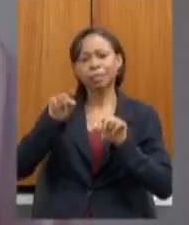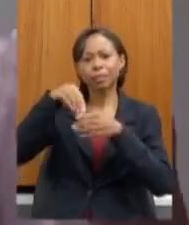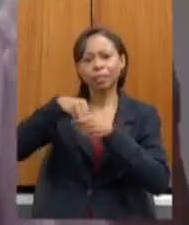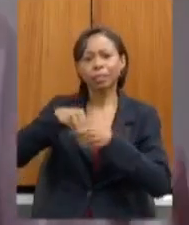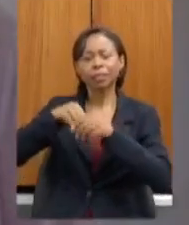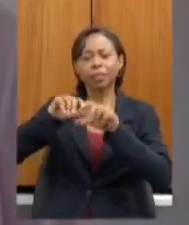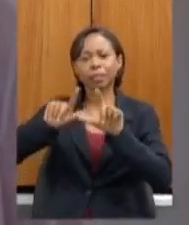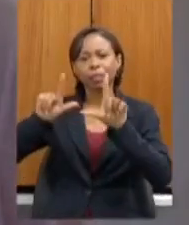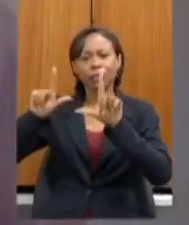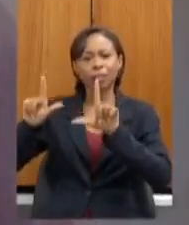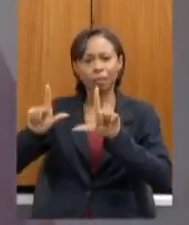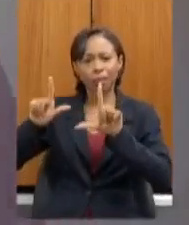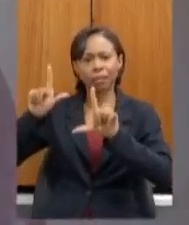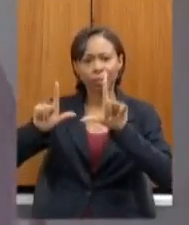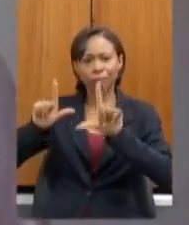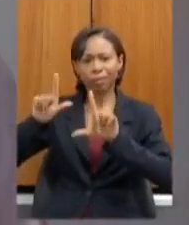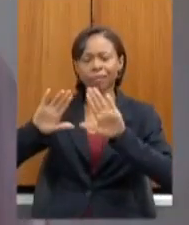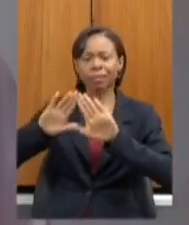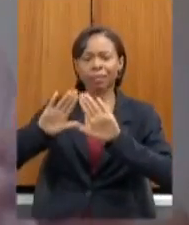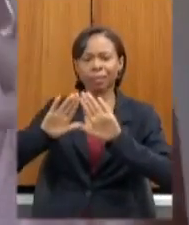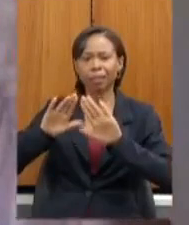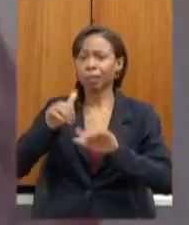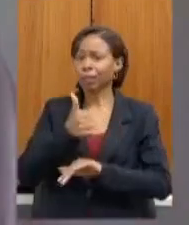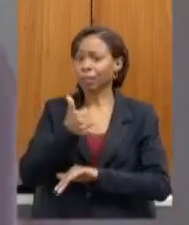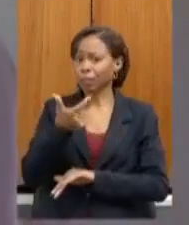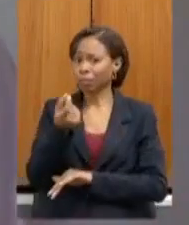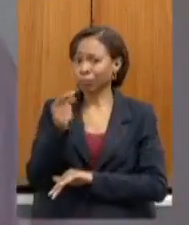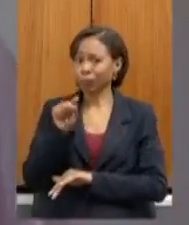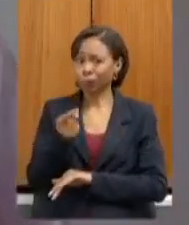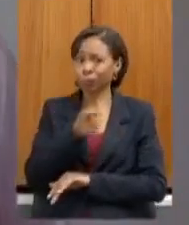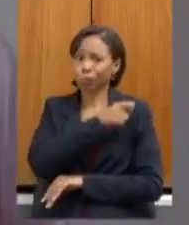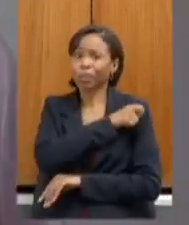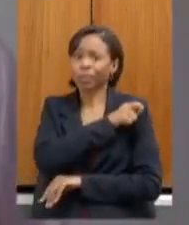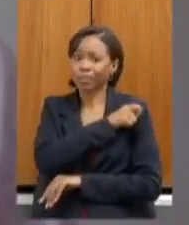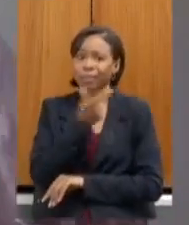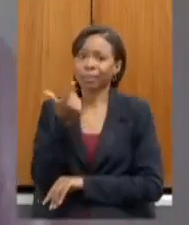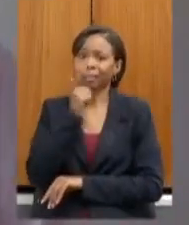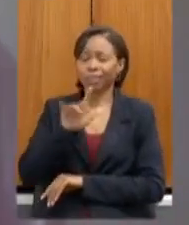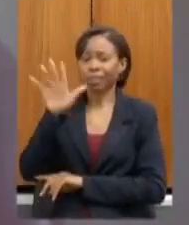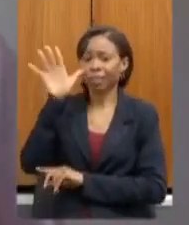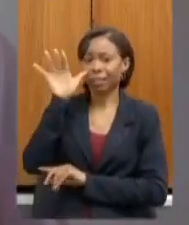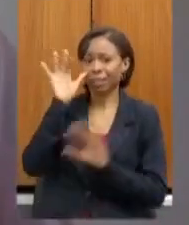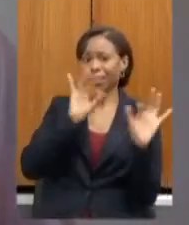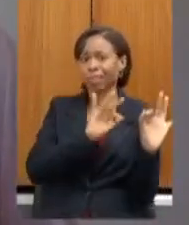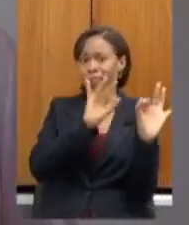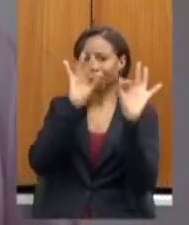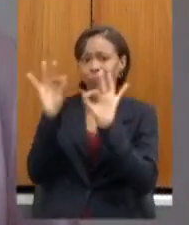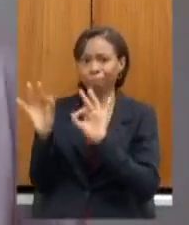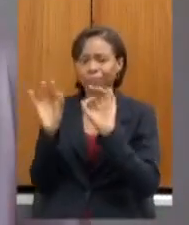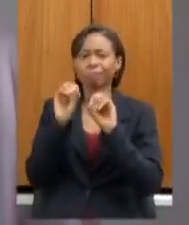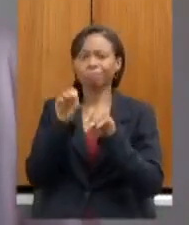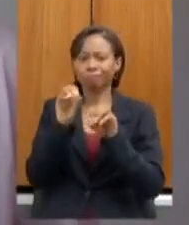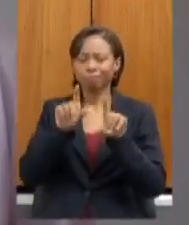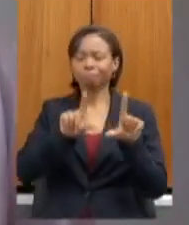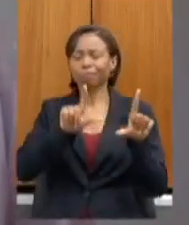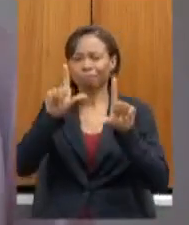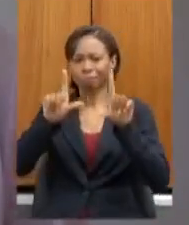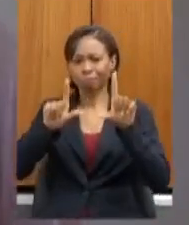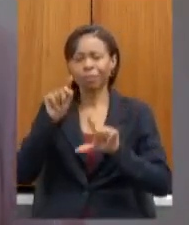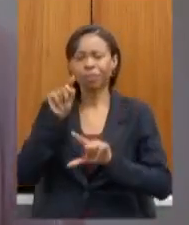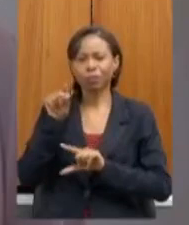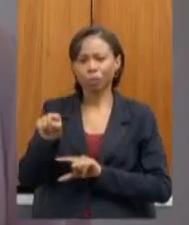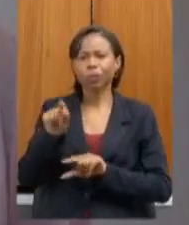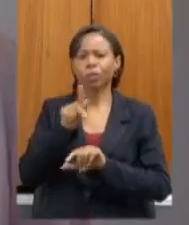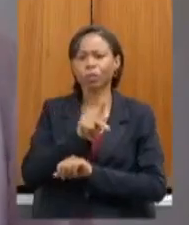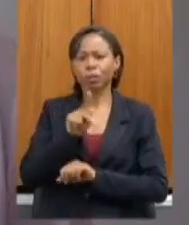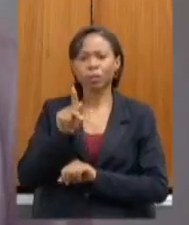para mais 120 mil alunos deputada então esse número é um número bastante representativo em relação a sua luta pessoal e a toda